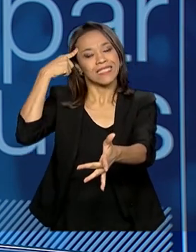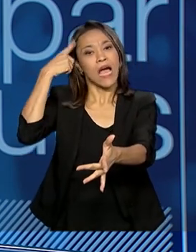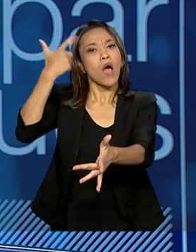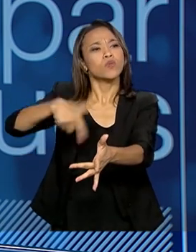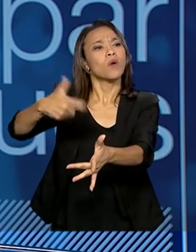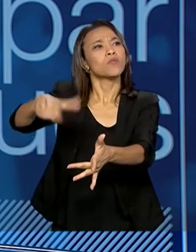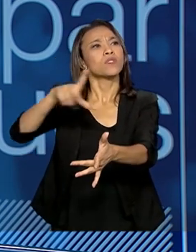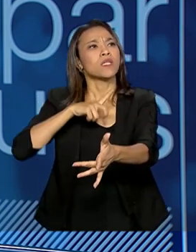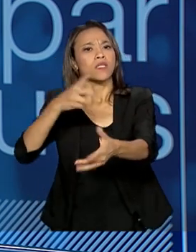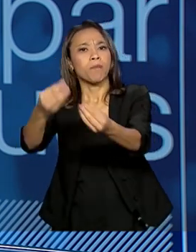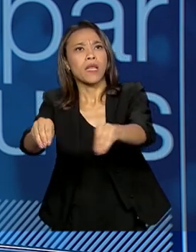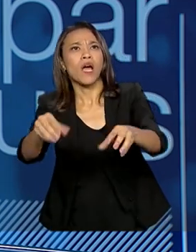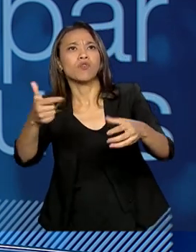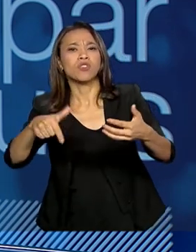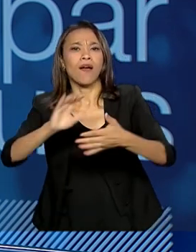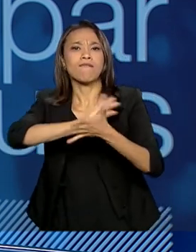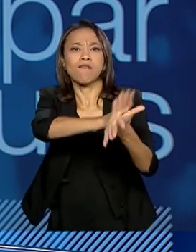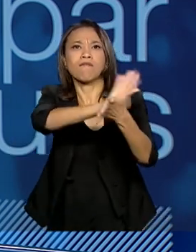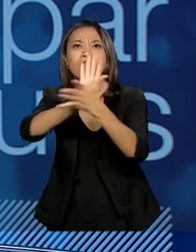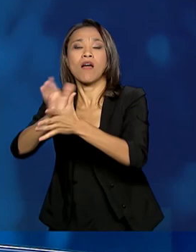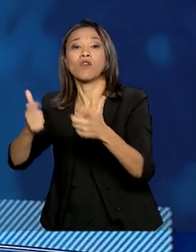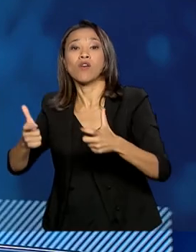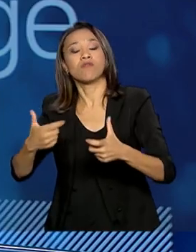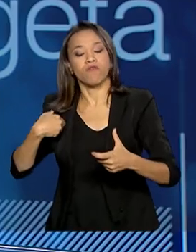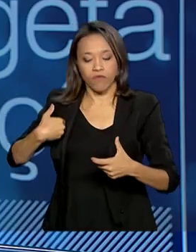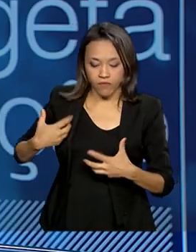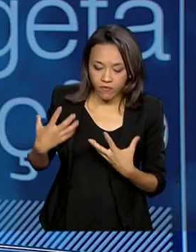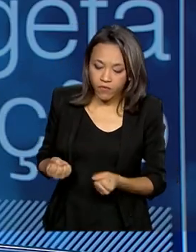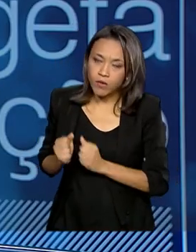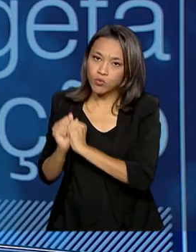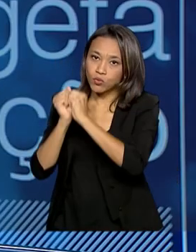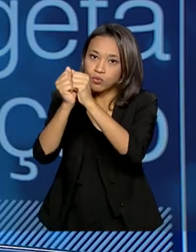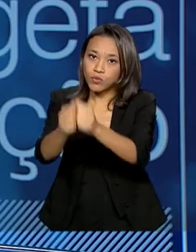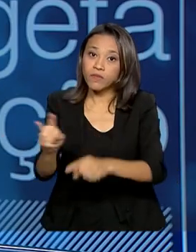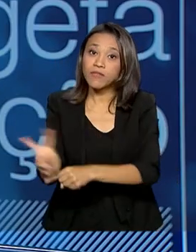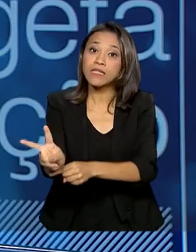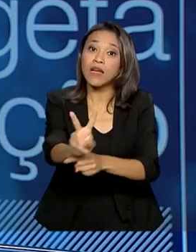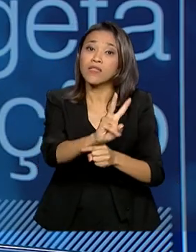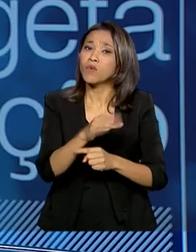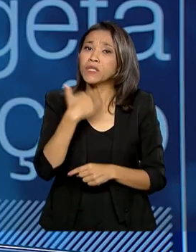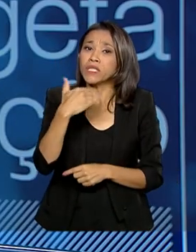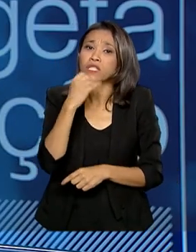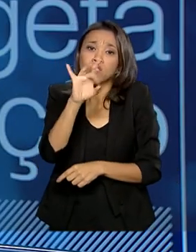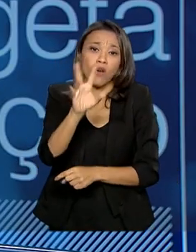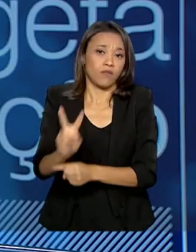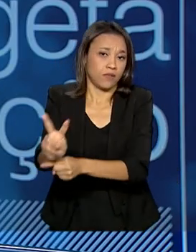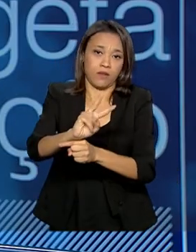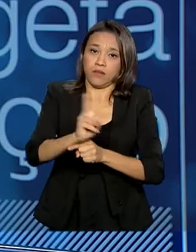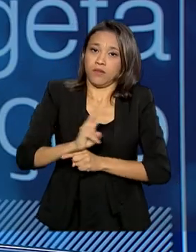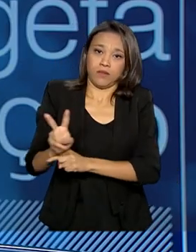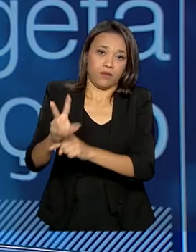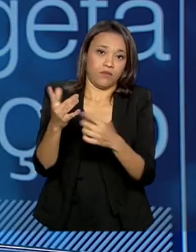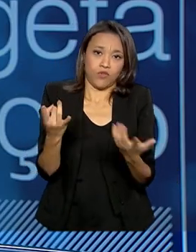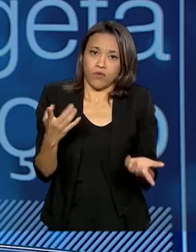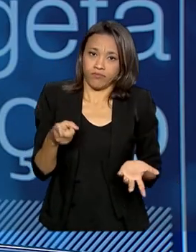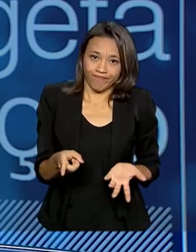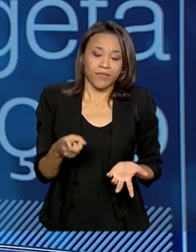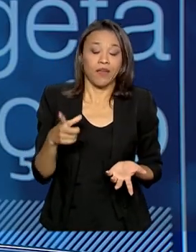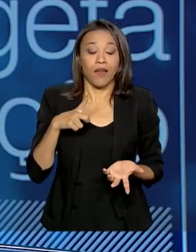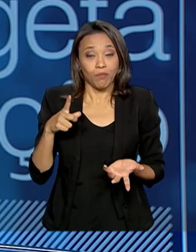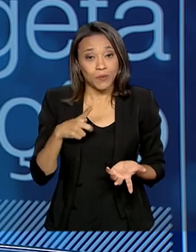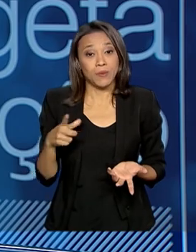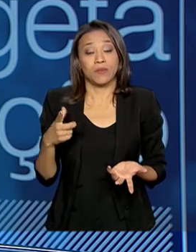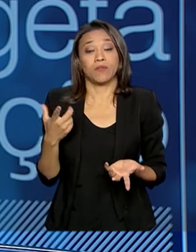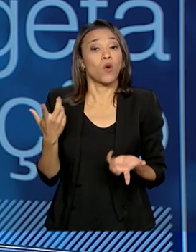está degradado com o meio ambiente e fazer a fiscalização. Não adianta só fazer a fiscalização, existe um complexo muito grande para fazer com que